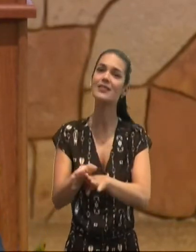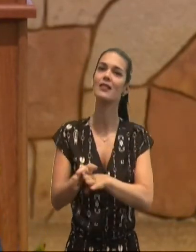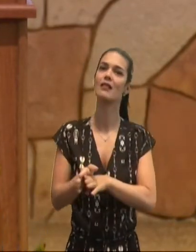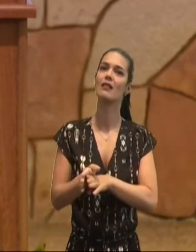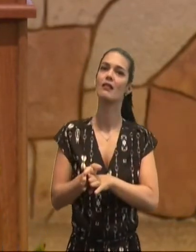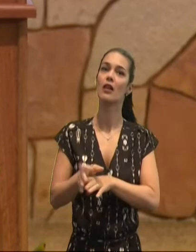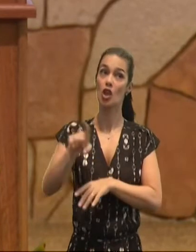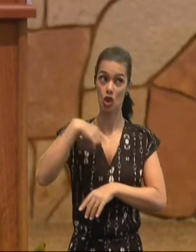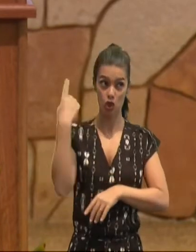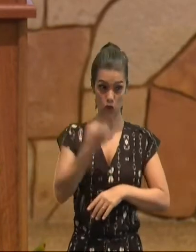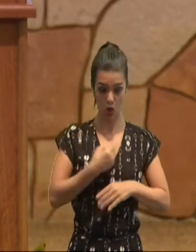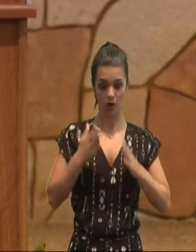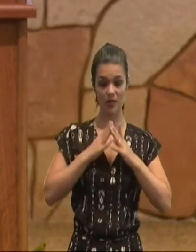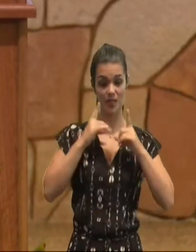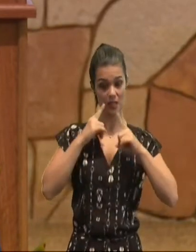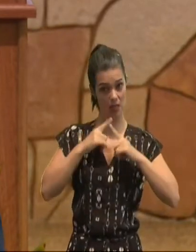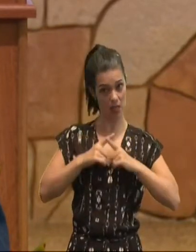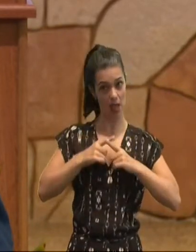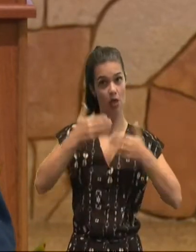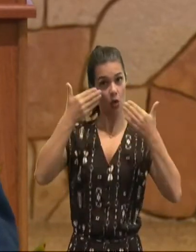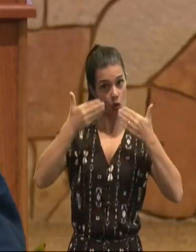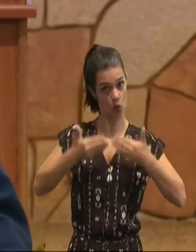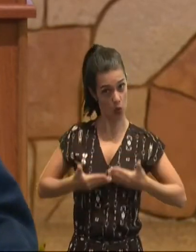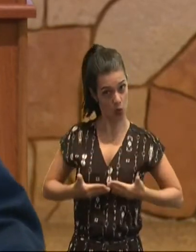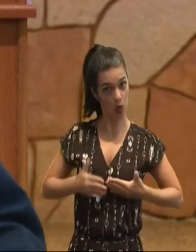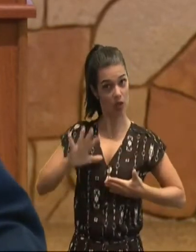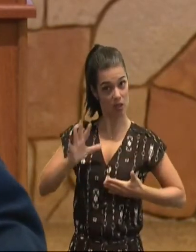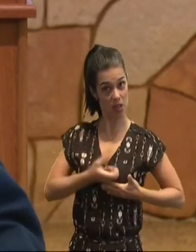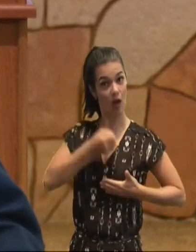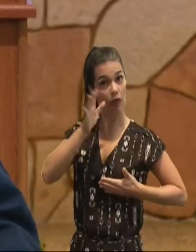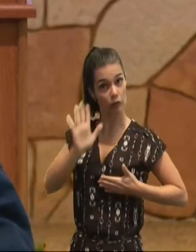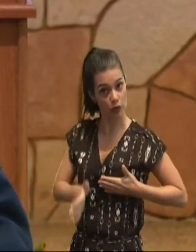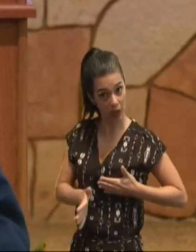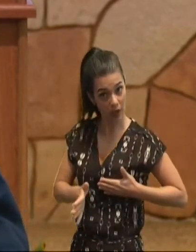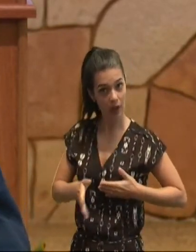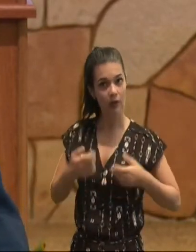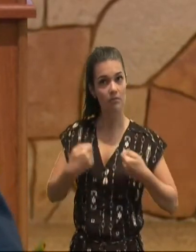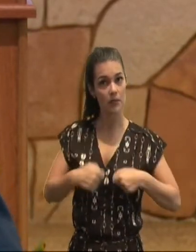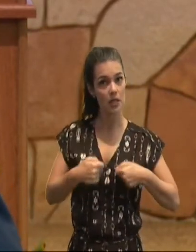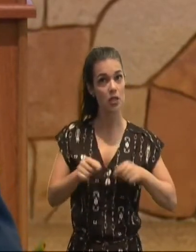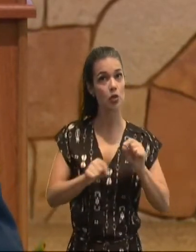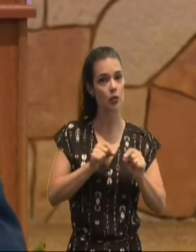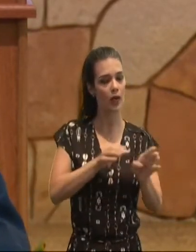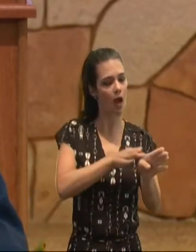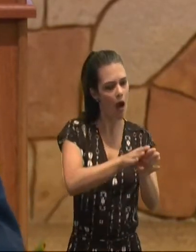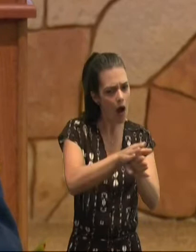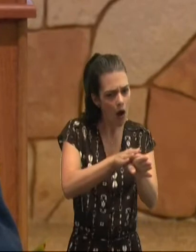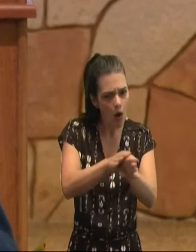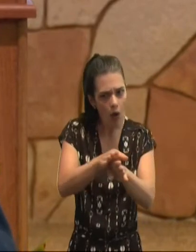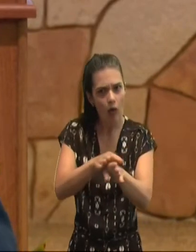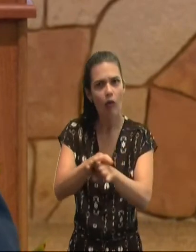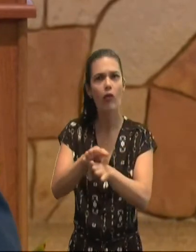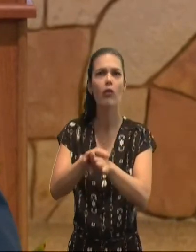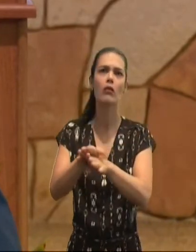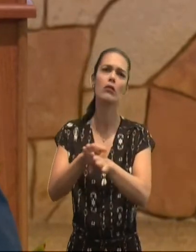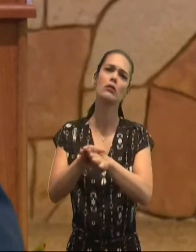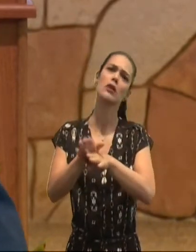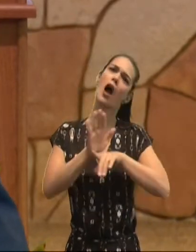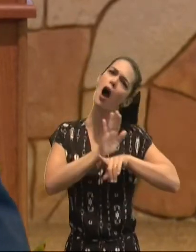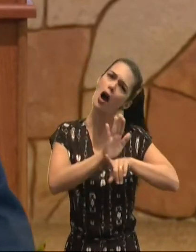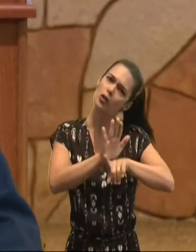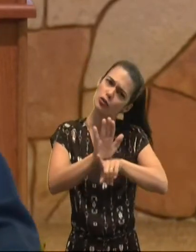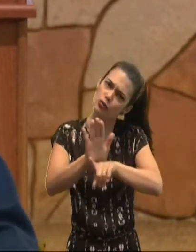postura nossa, com relação aos irmãos, que estão em falta, deve ser de brandura, deve ser, de buscar,